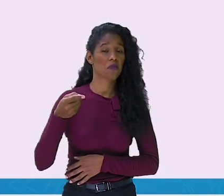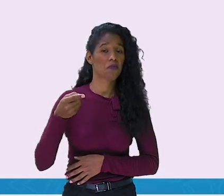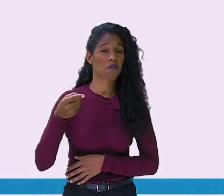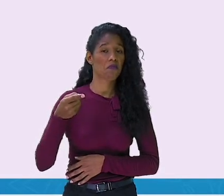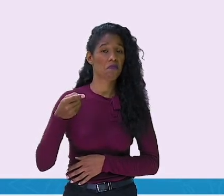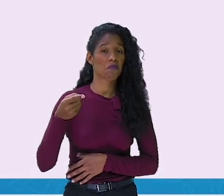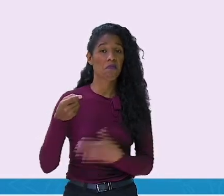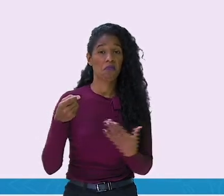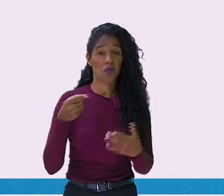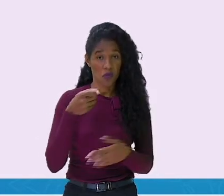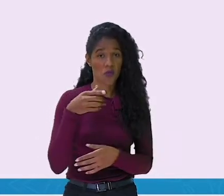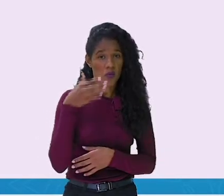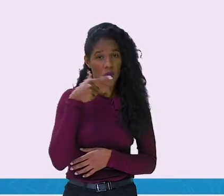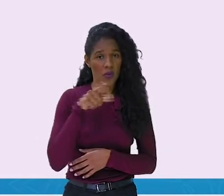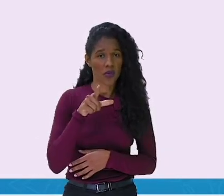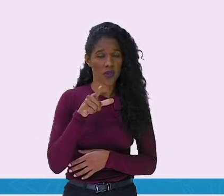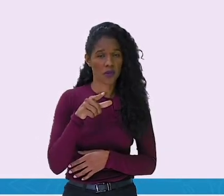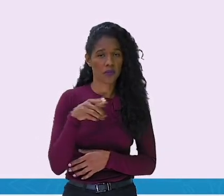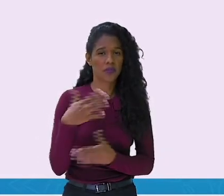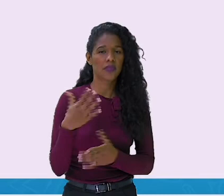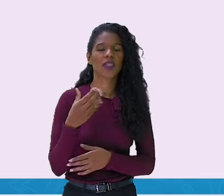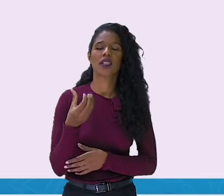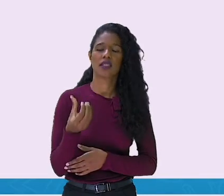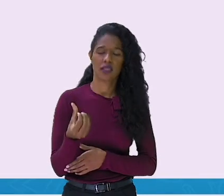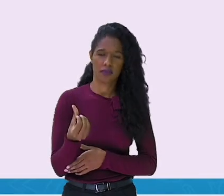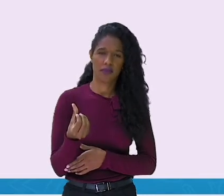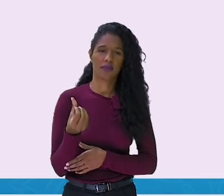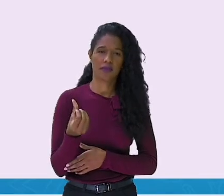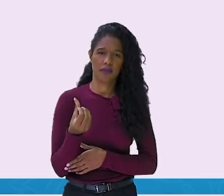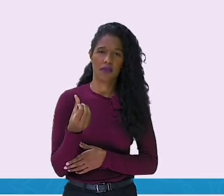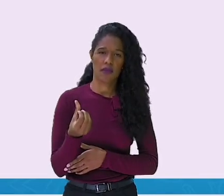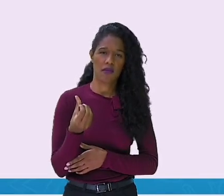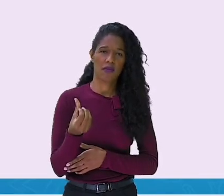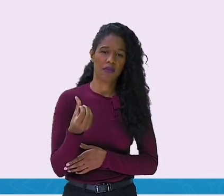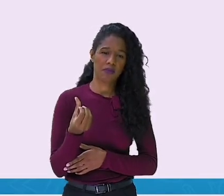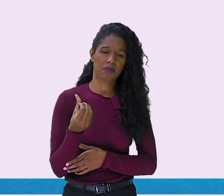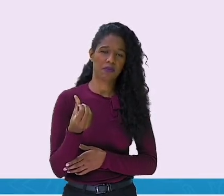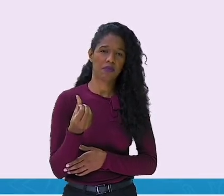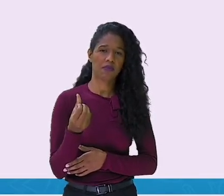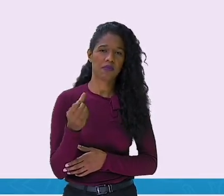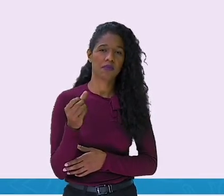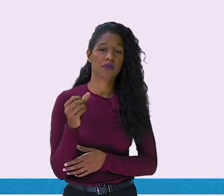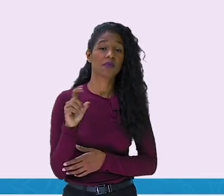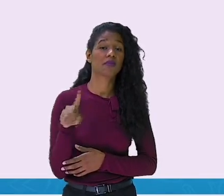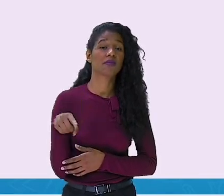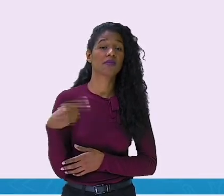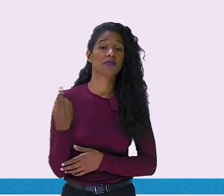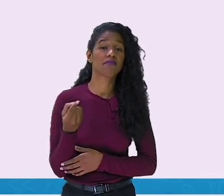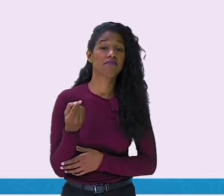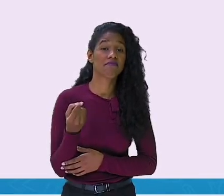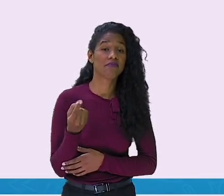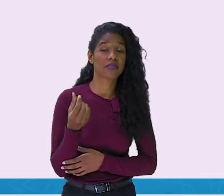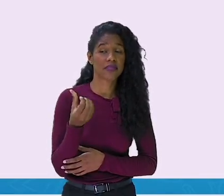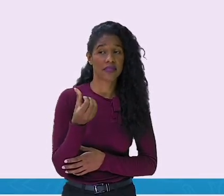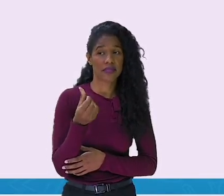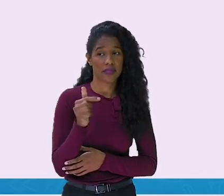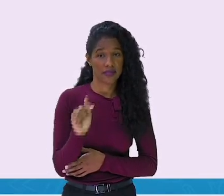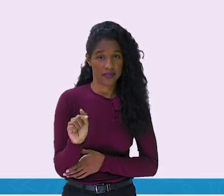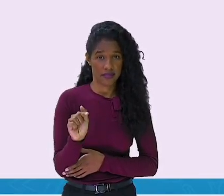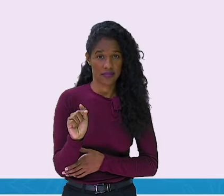Quem consegue falar aí para mim? O 6. Isso mesmo. E agora? O